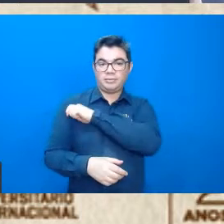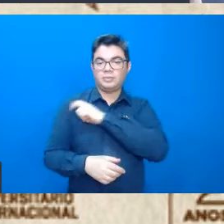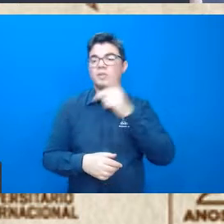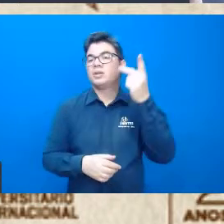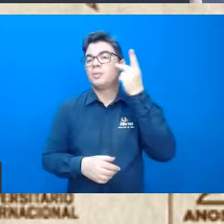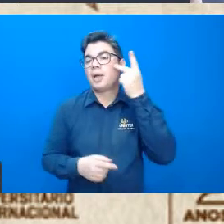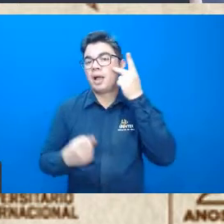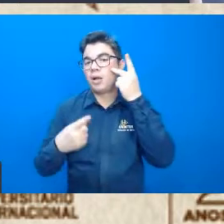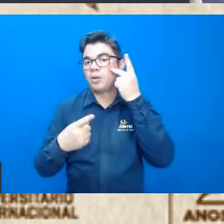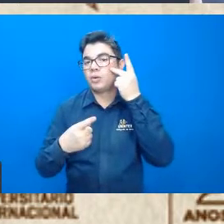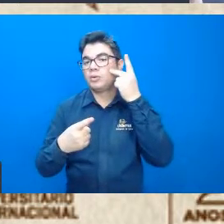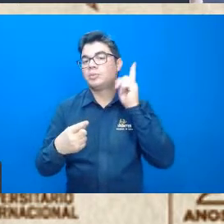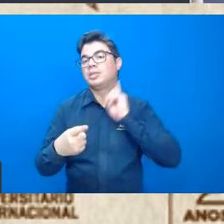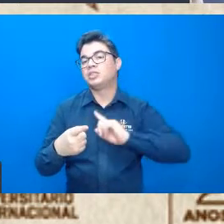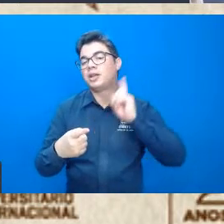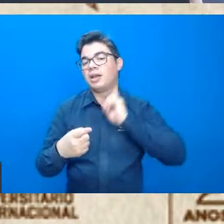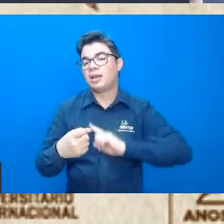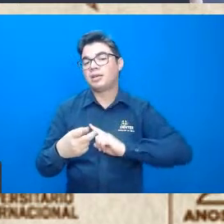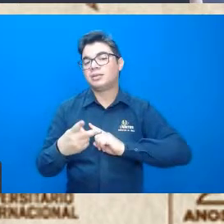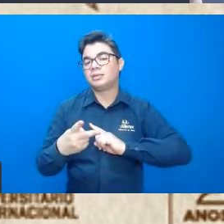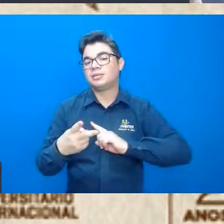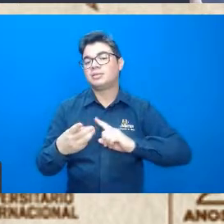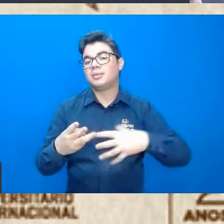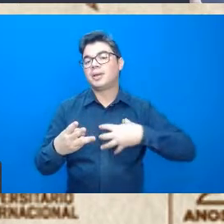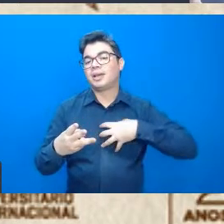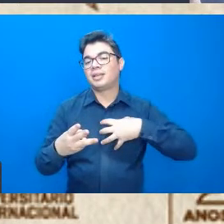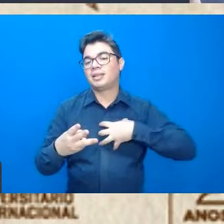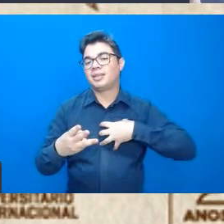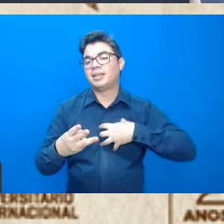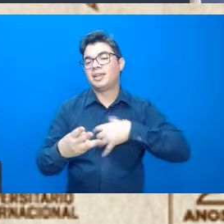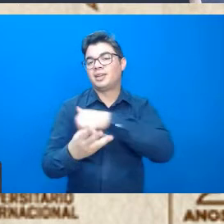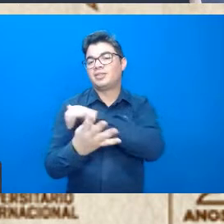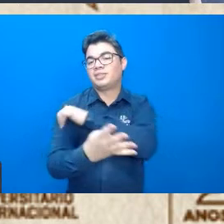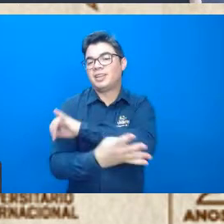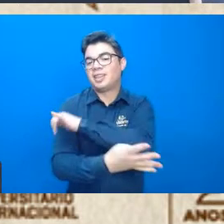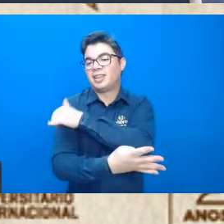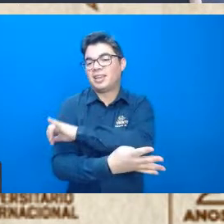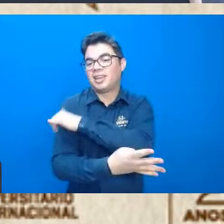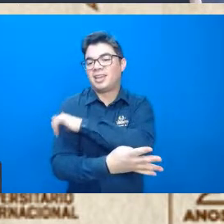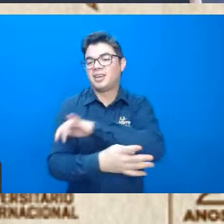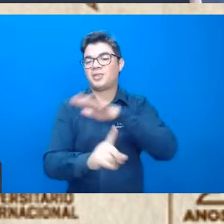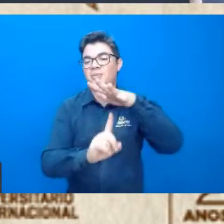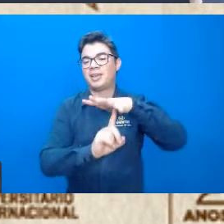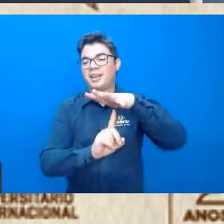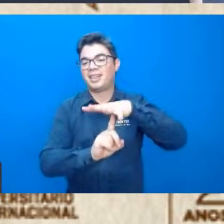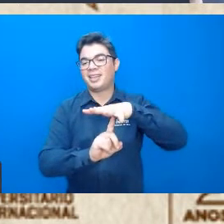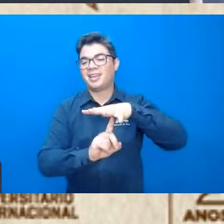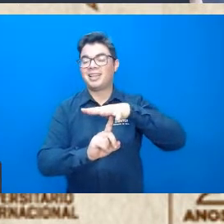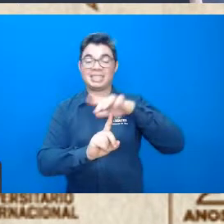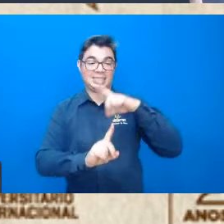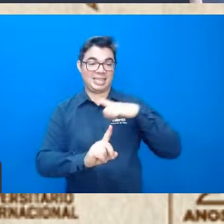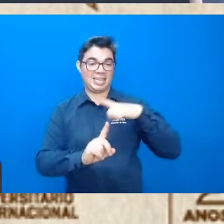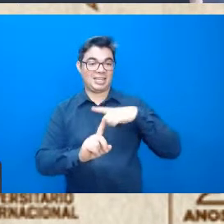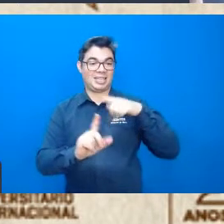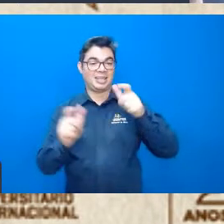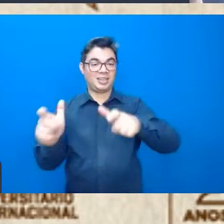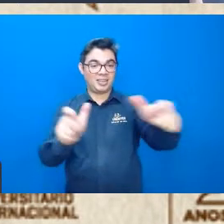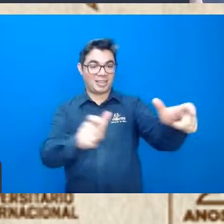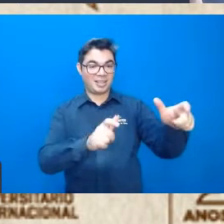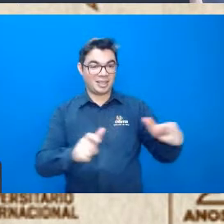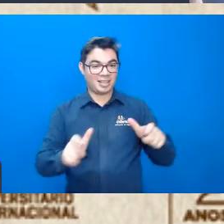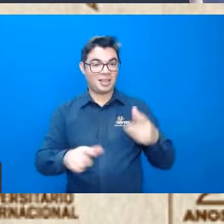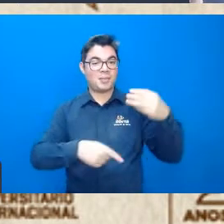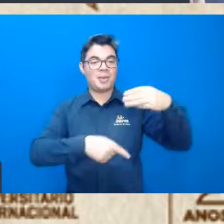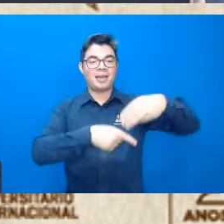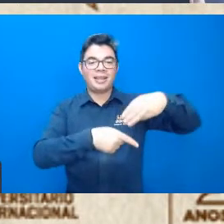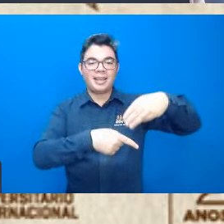Paulo, de Minas Gerais, Bahia, Rio de Janeiro, pessoal do Paraná. Então, tem pessoal da geografia de Maringá